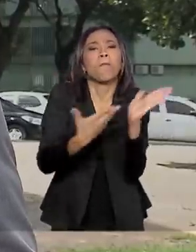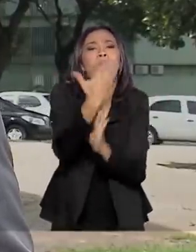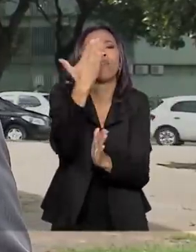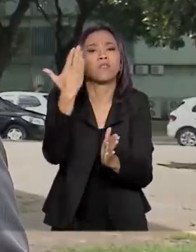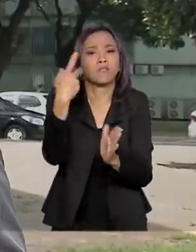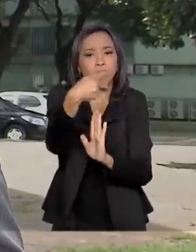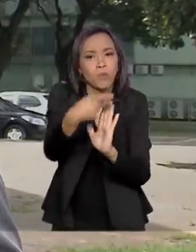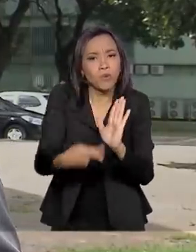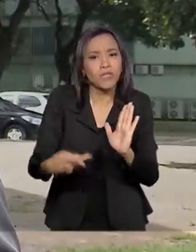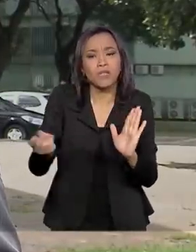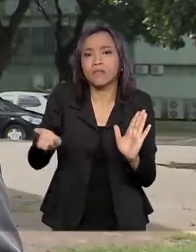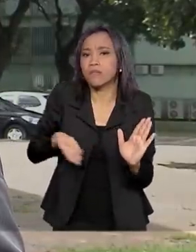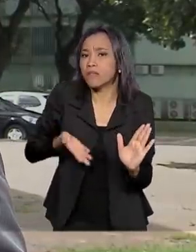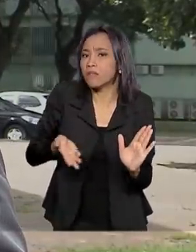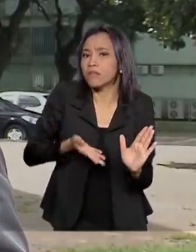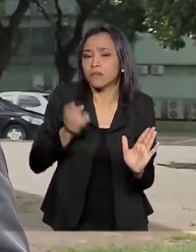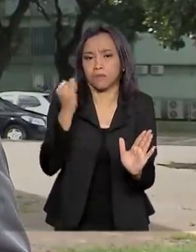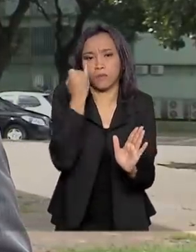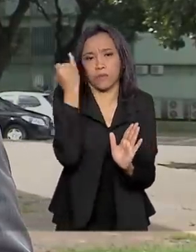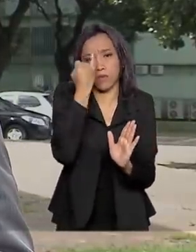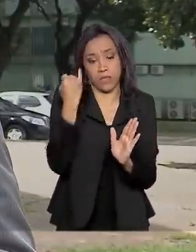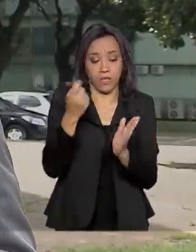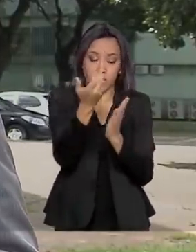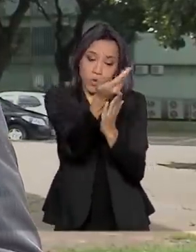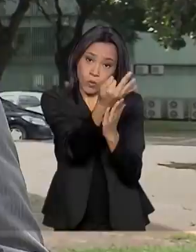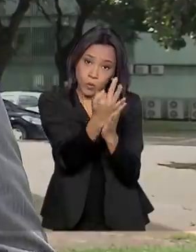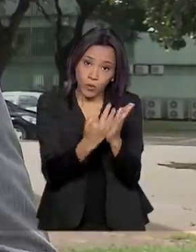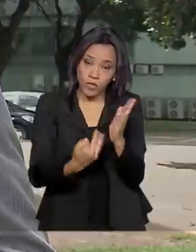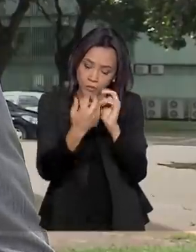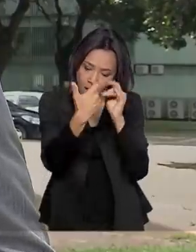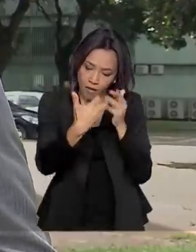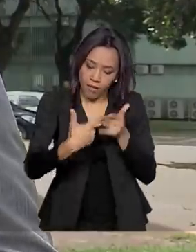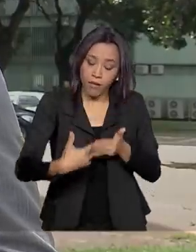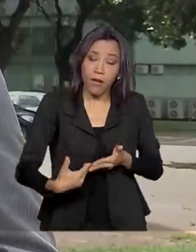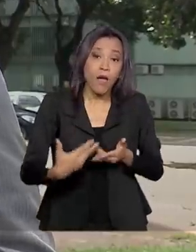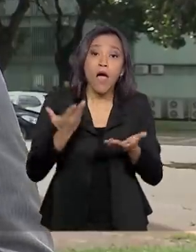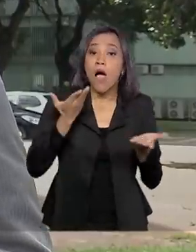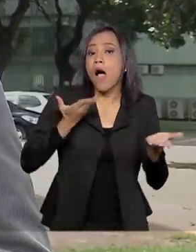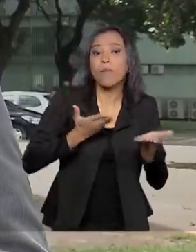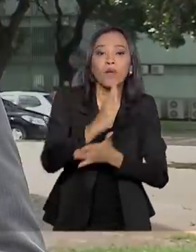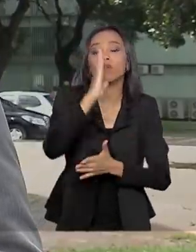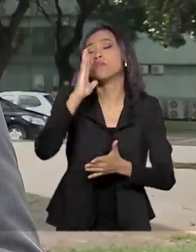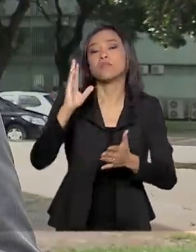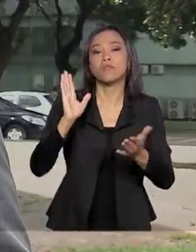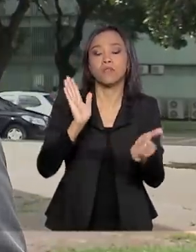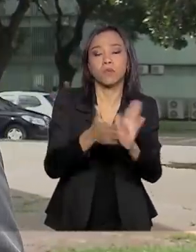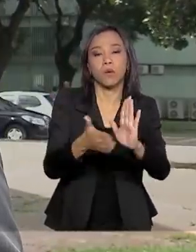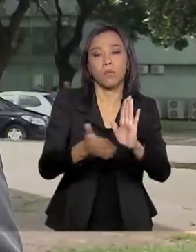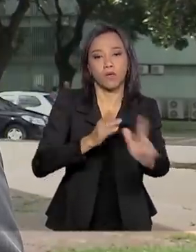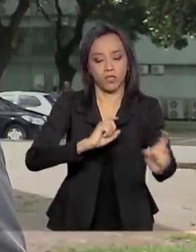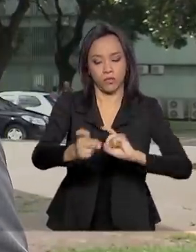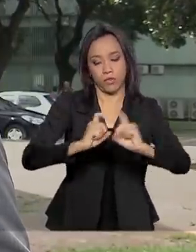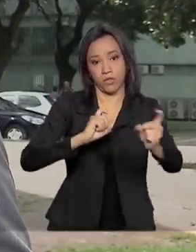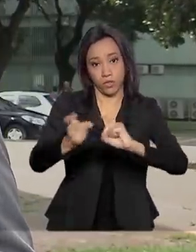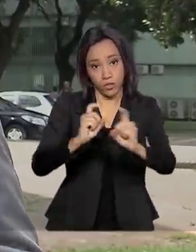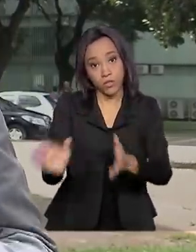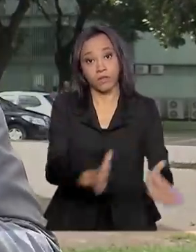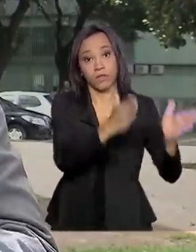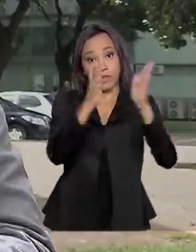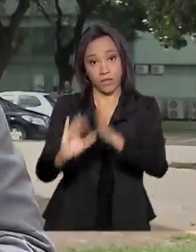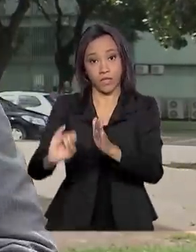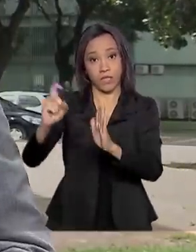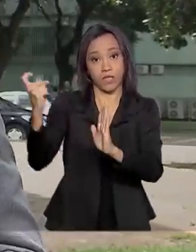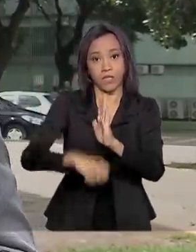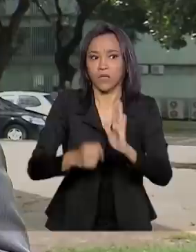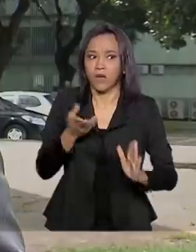para a equipe econômica. No texto, Guedes explica que a aprovação das reformas administrativa e tributária, o